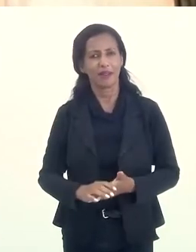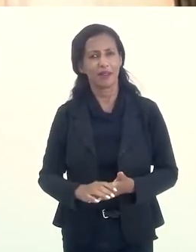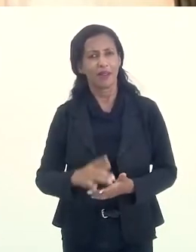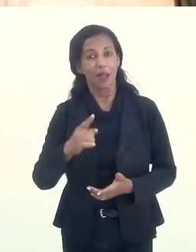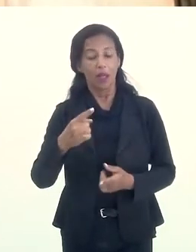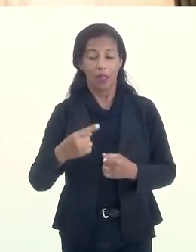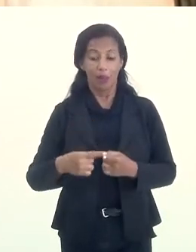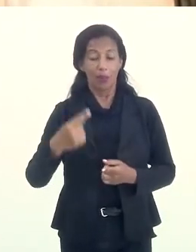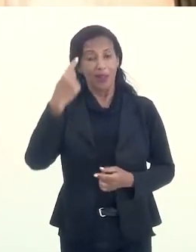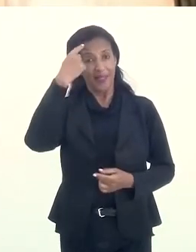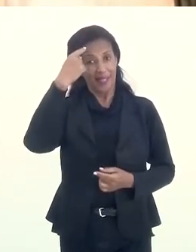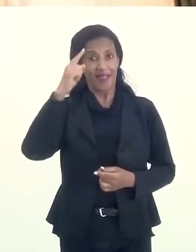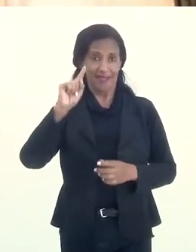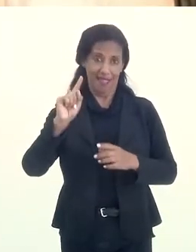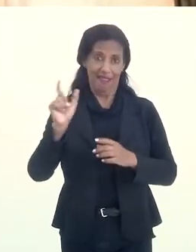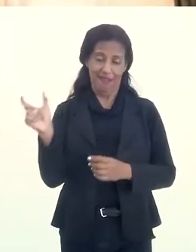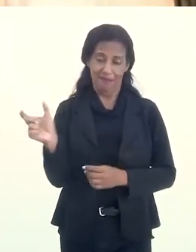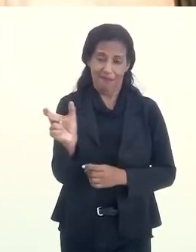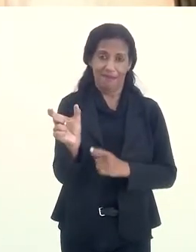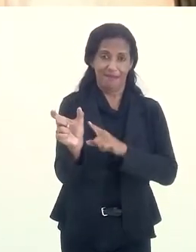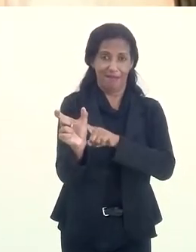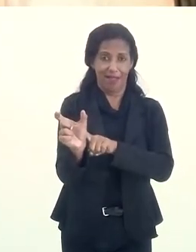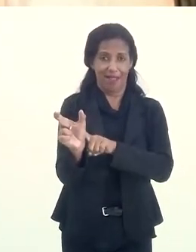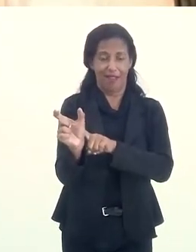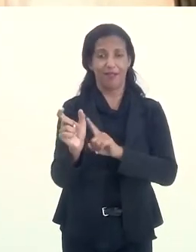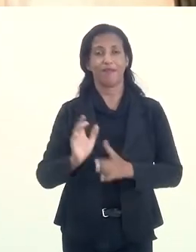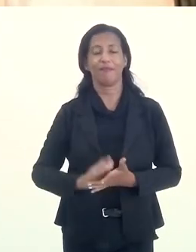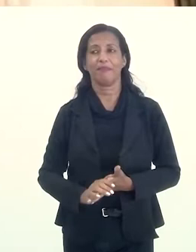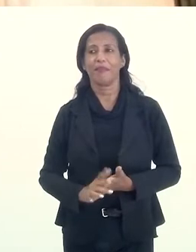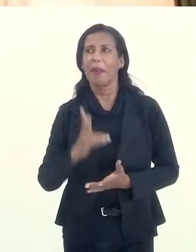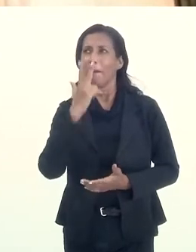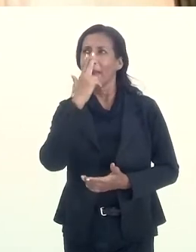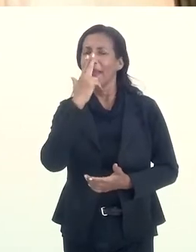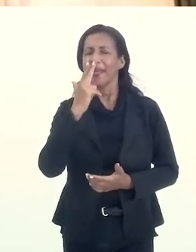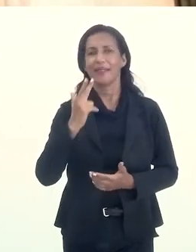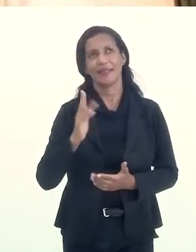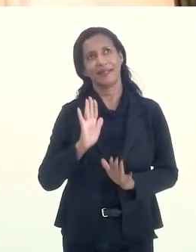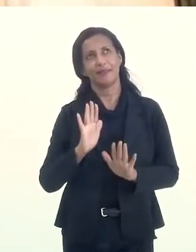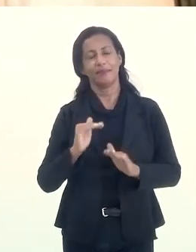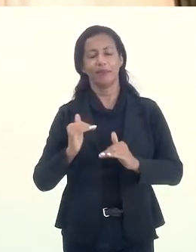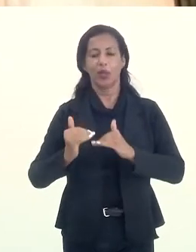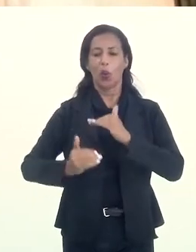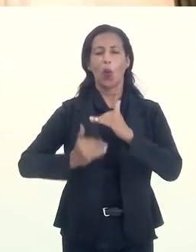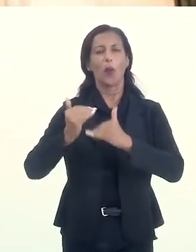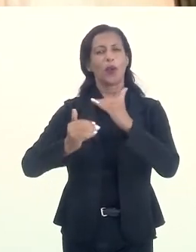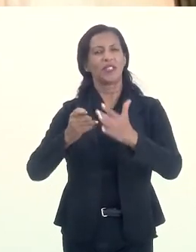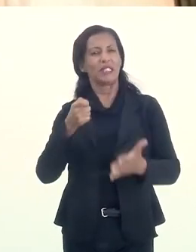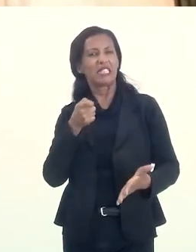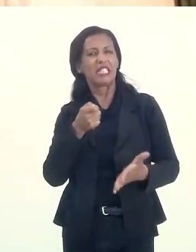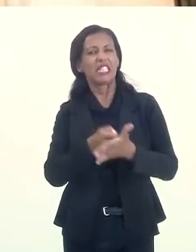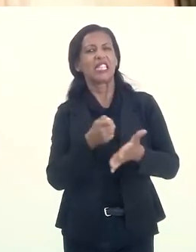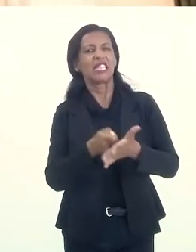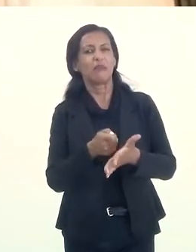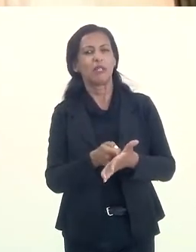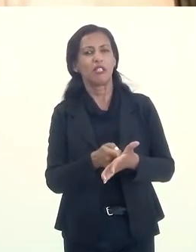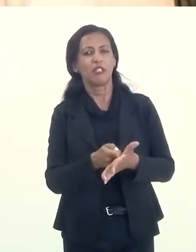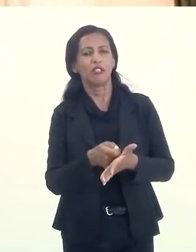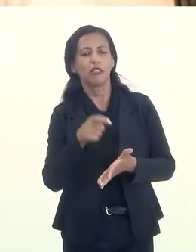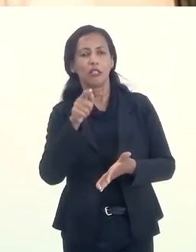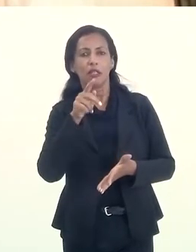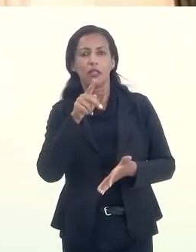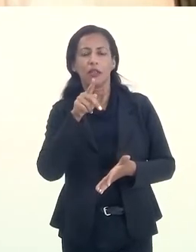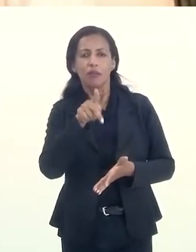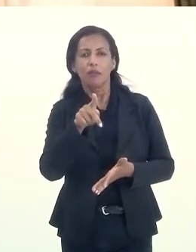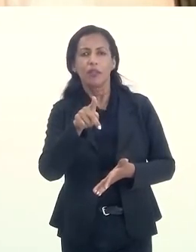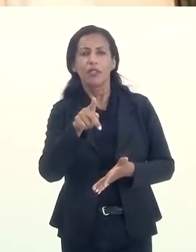progresso ligado à questão da literatura, parece um processo determinista de que a gente